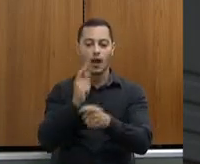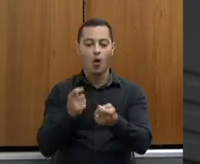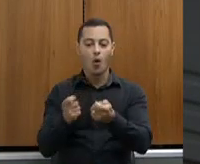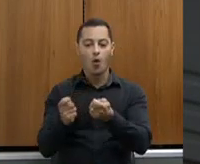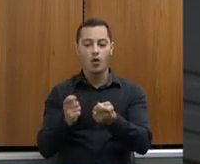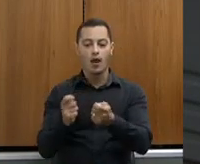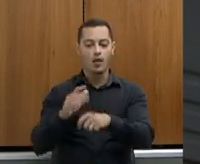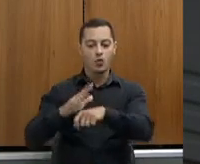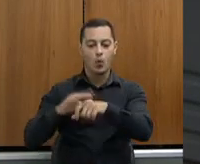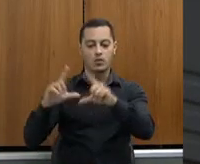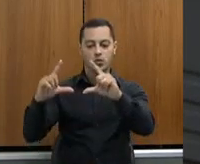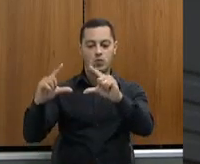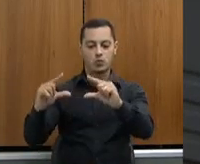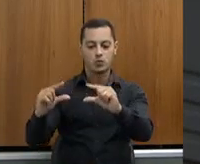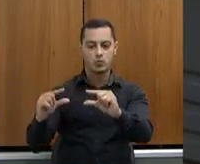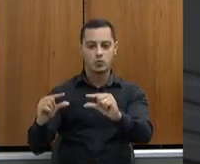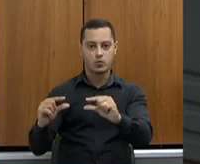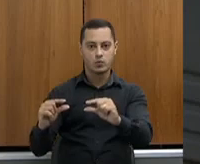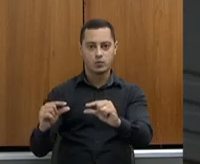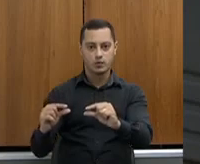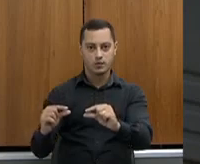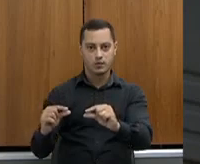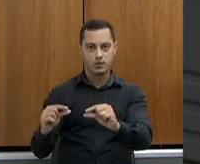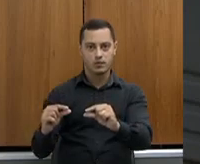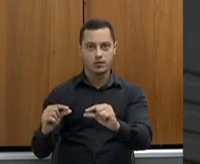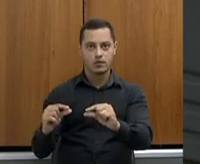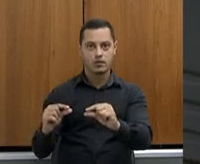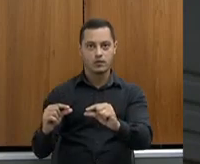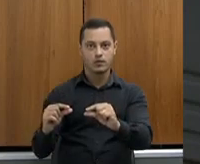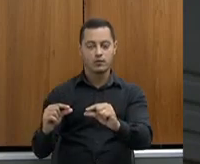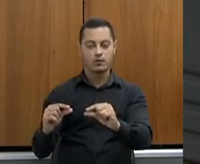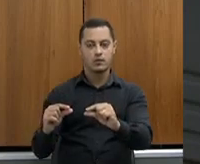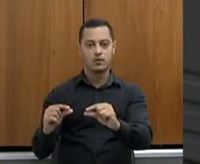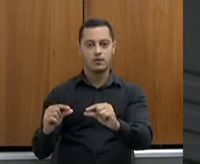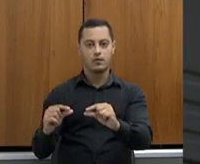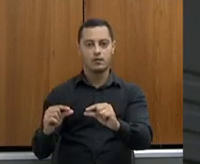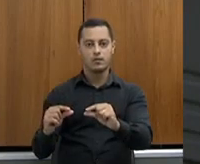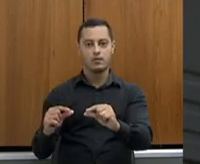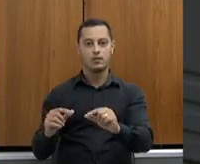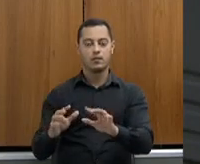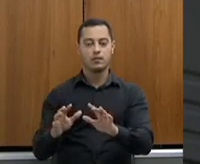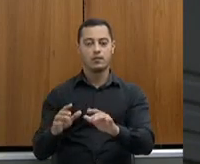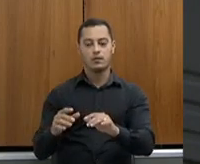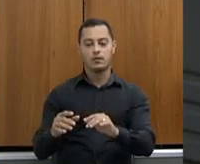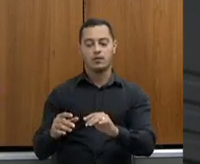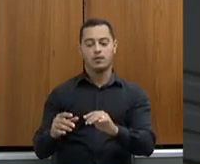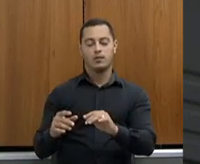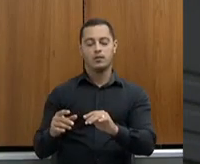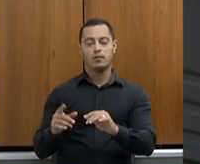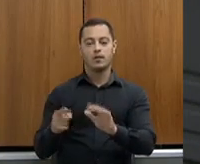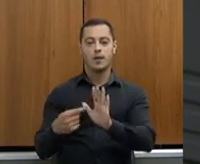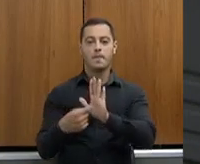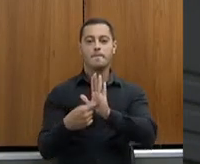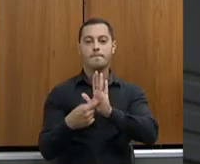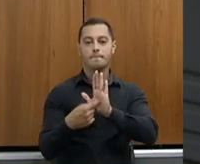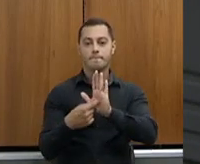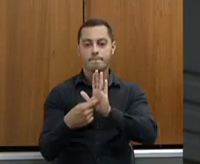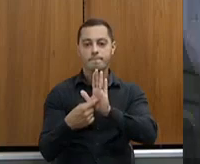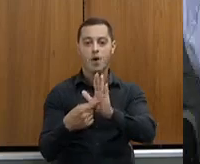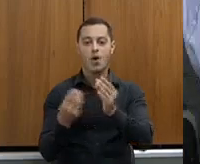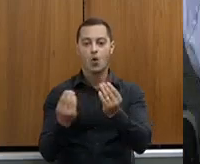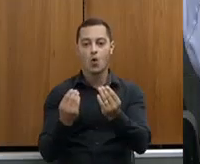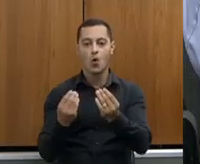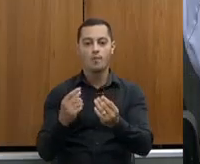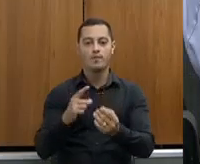doença, ele mostra a robustez do seu serviço veterinário oficial, ele mostra, e isso reflete em toda a cadeia da proteína